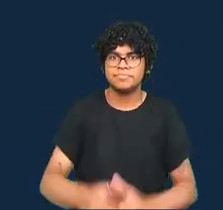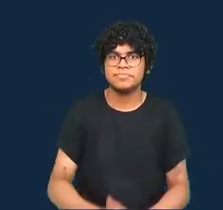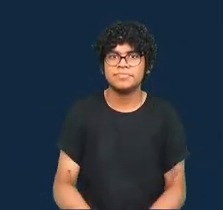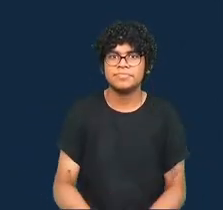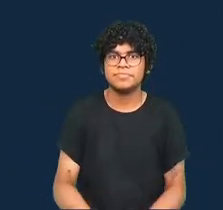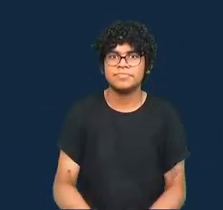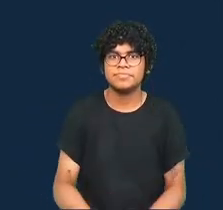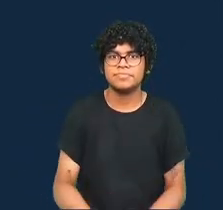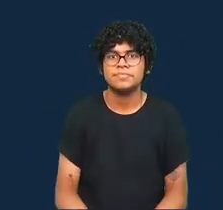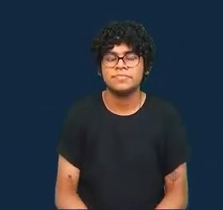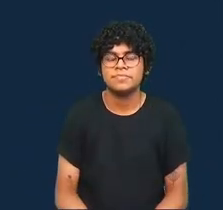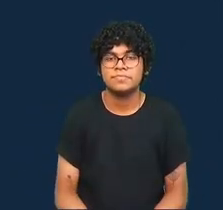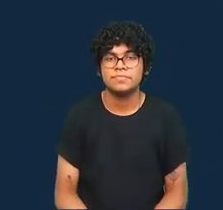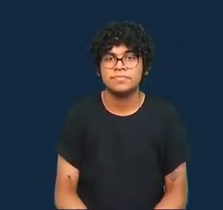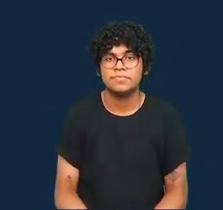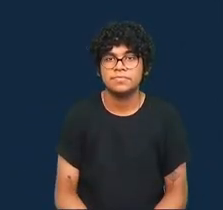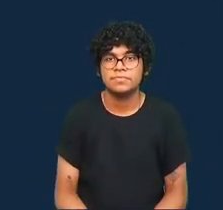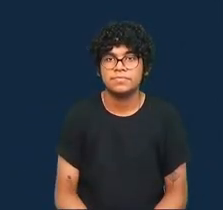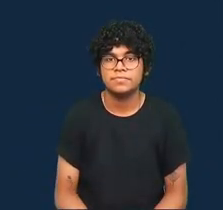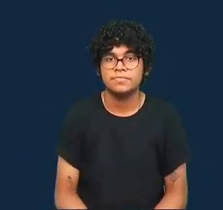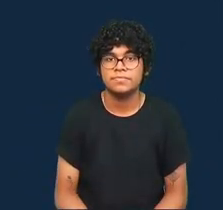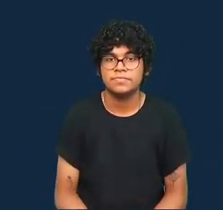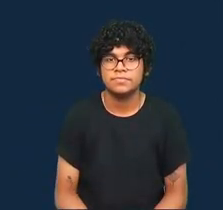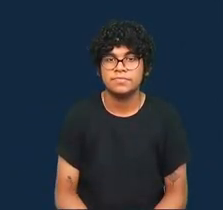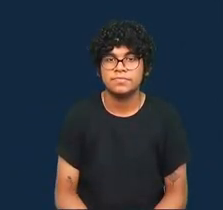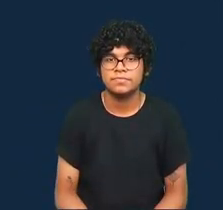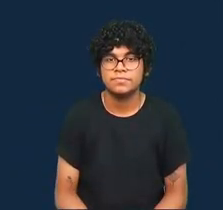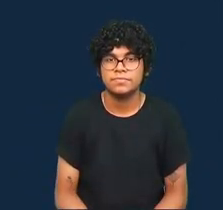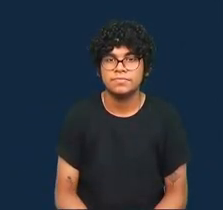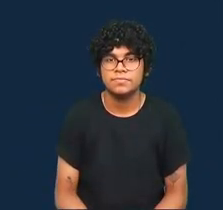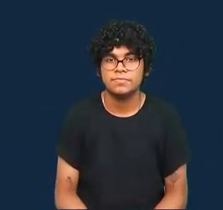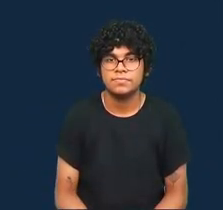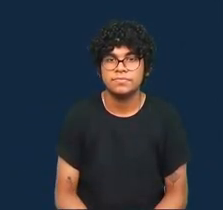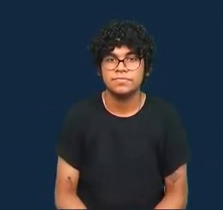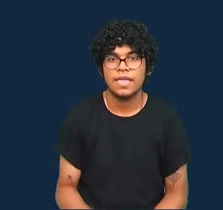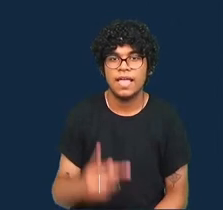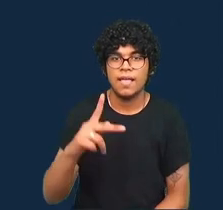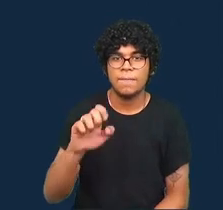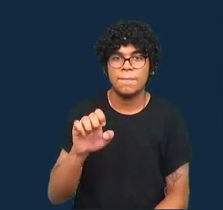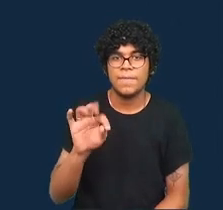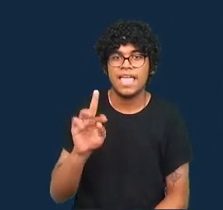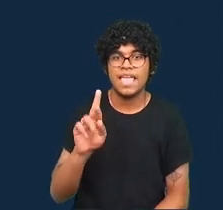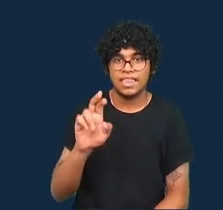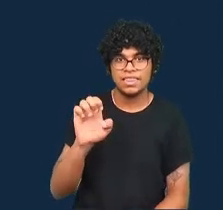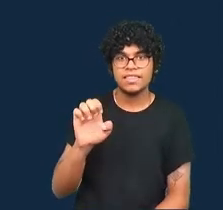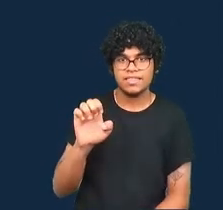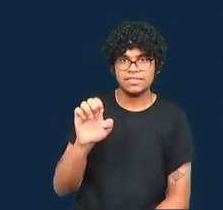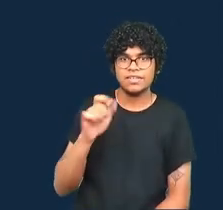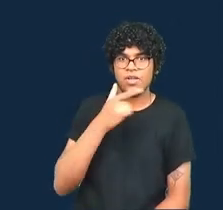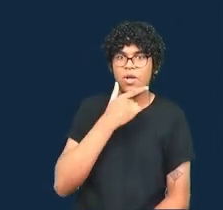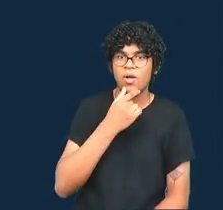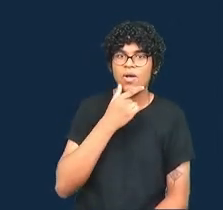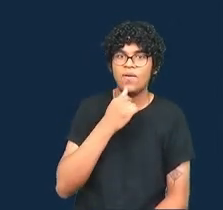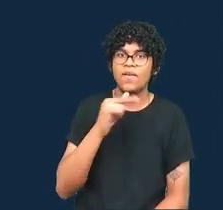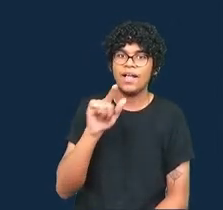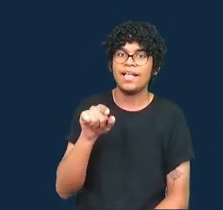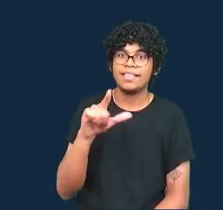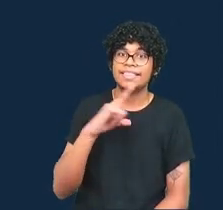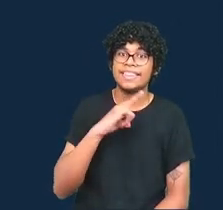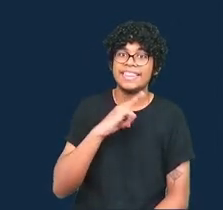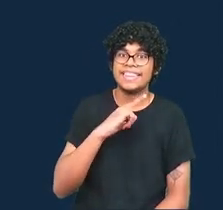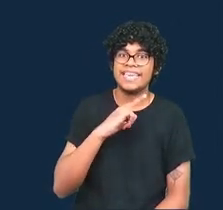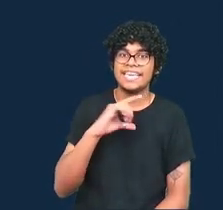Petrie dá o exemplo aqui de Chartbeat que é